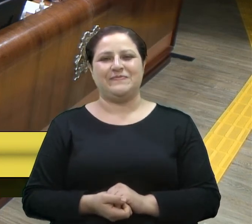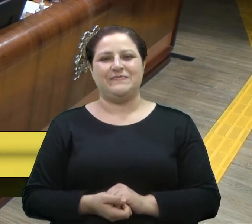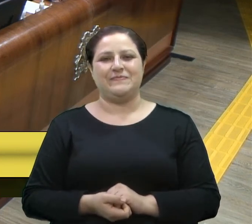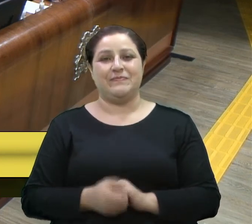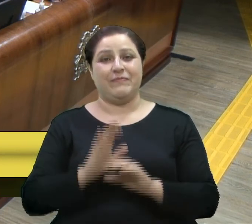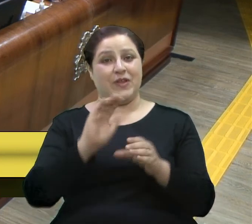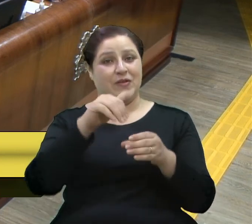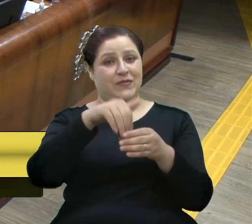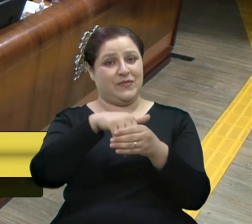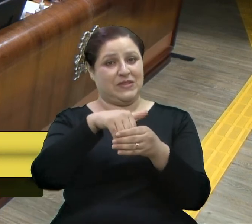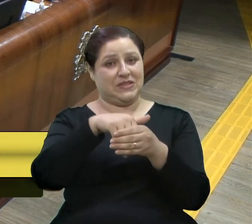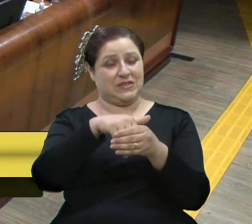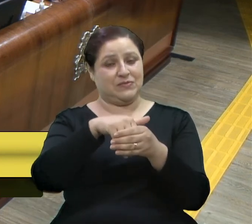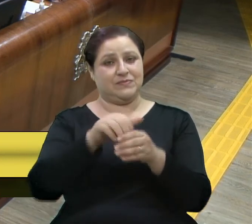Em votação, encerrada a discussão.